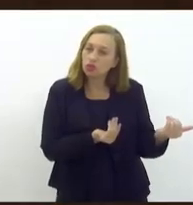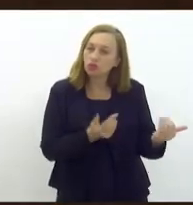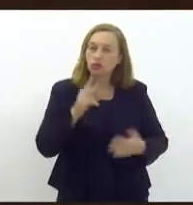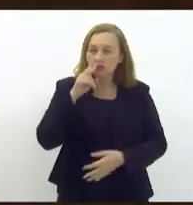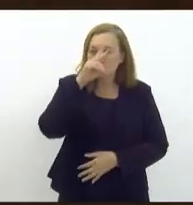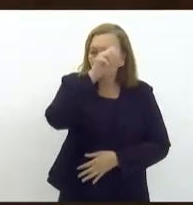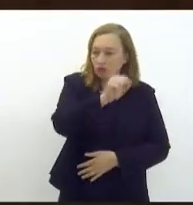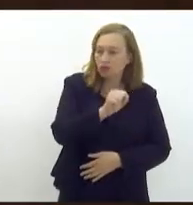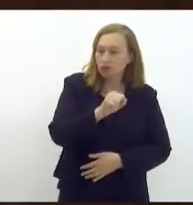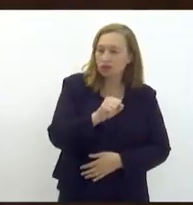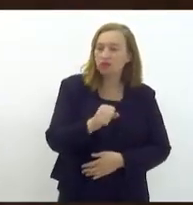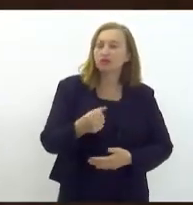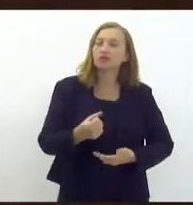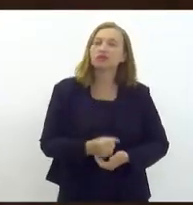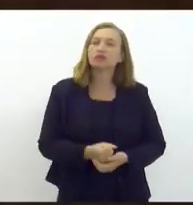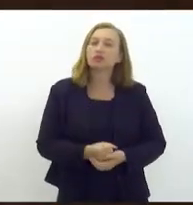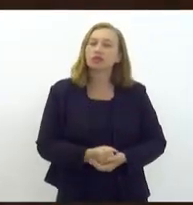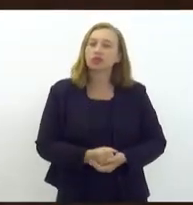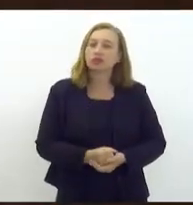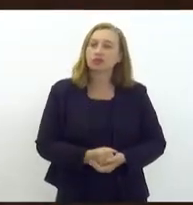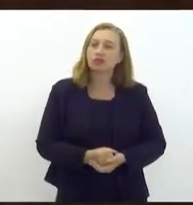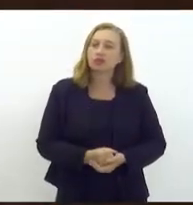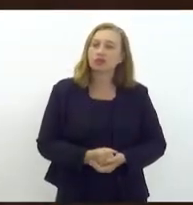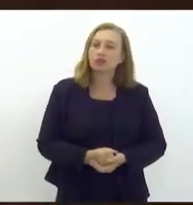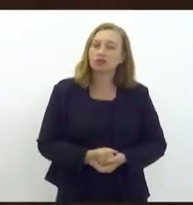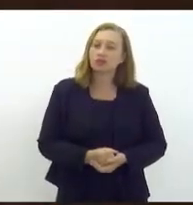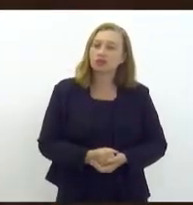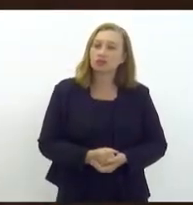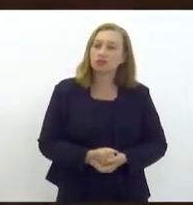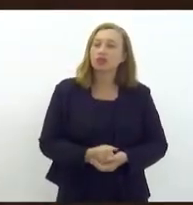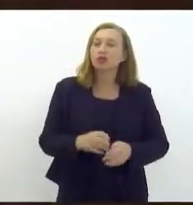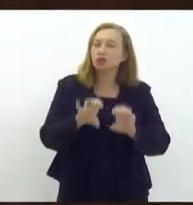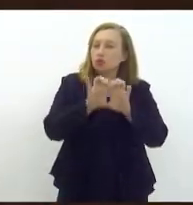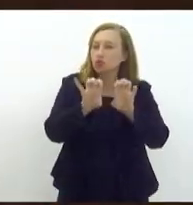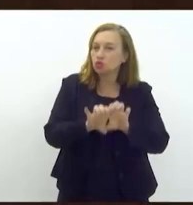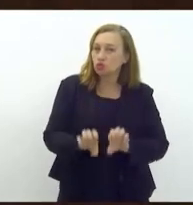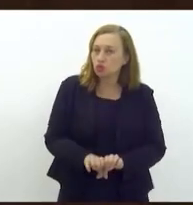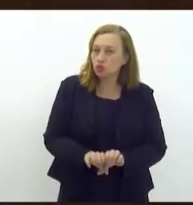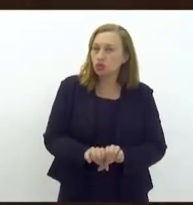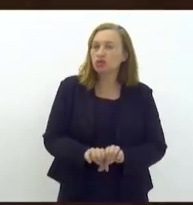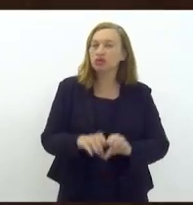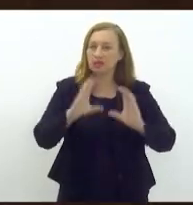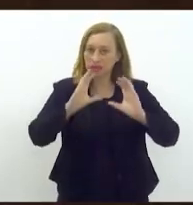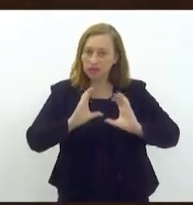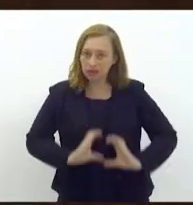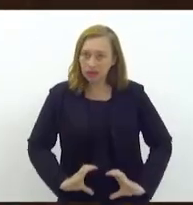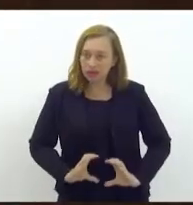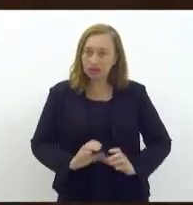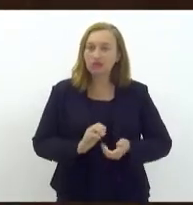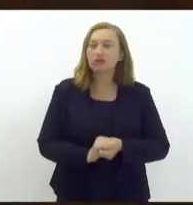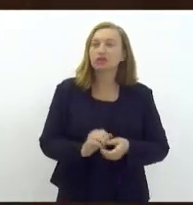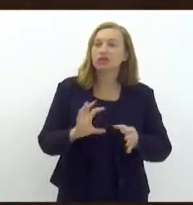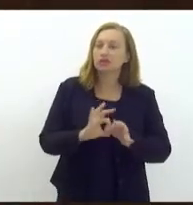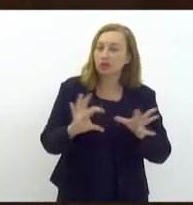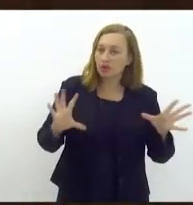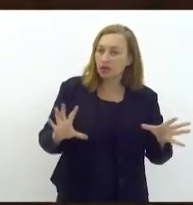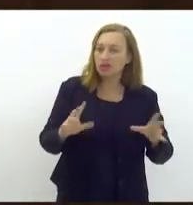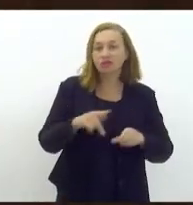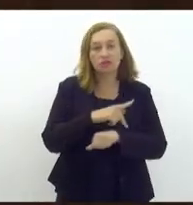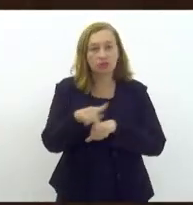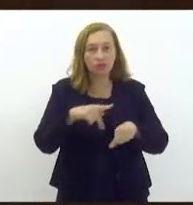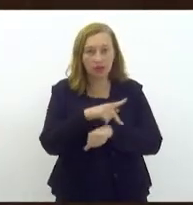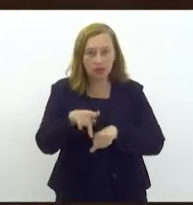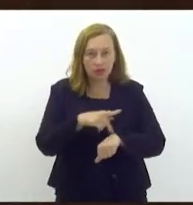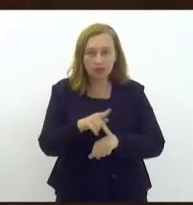fortalecimento da participação juvenil na estrutura cidadana para a efetivação da democracia no país